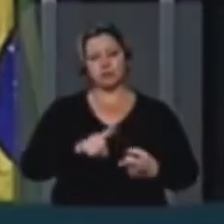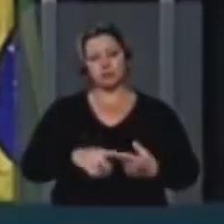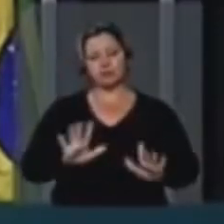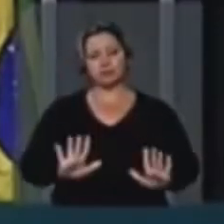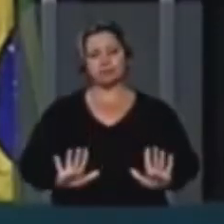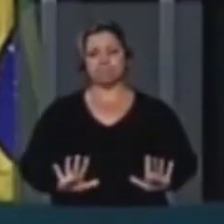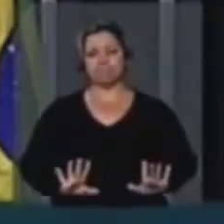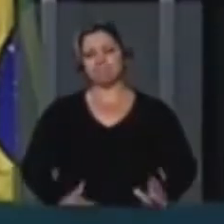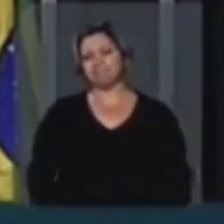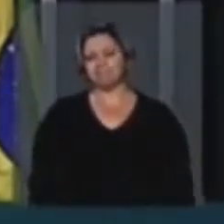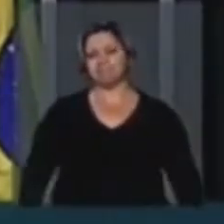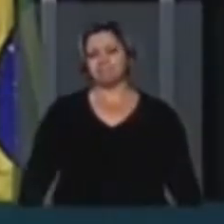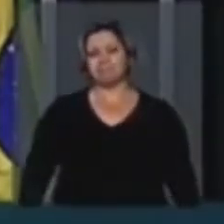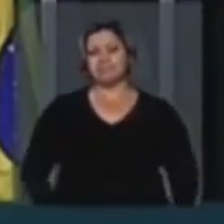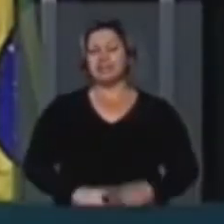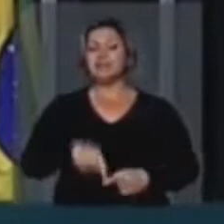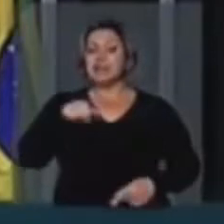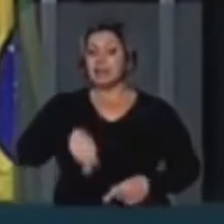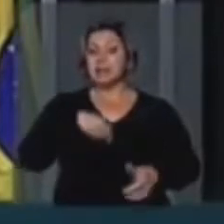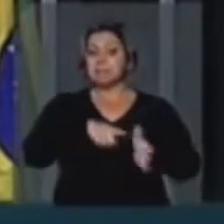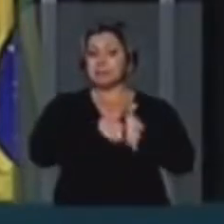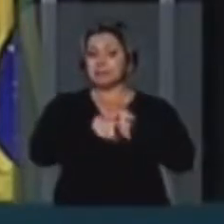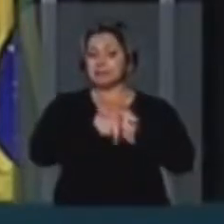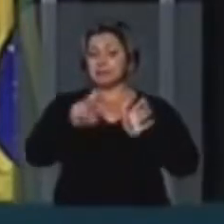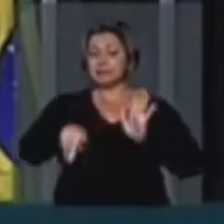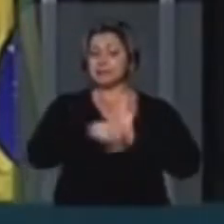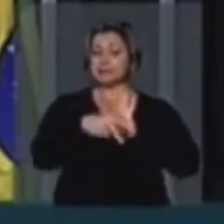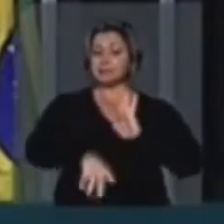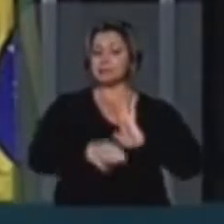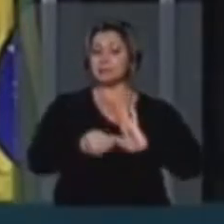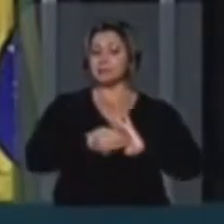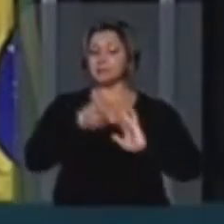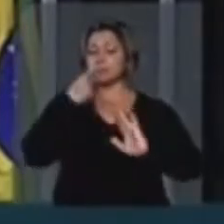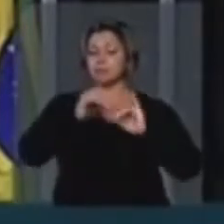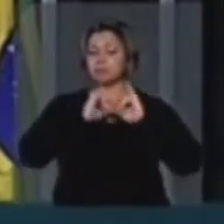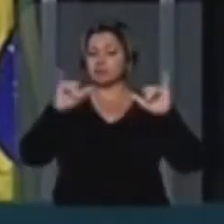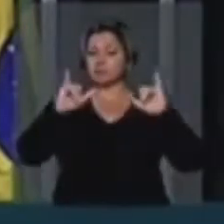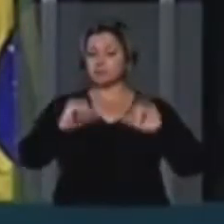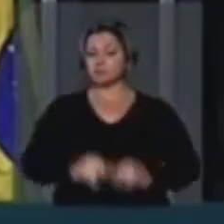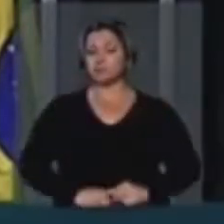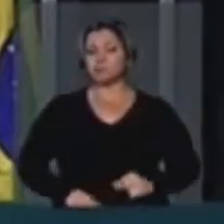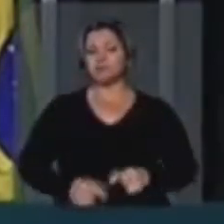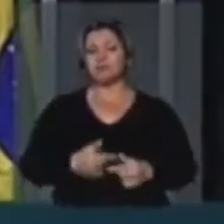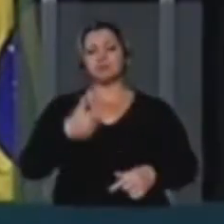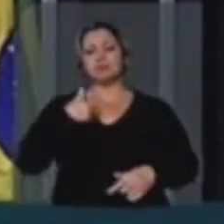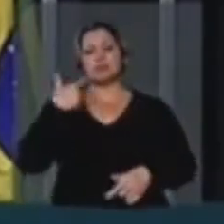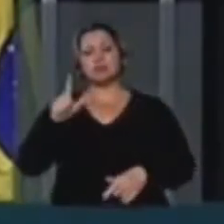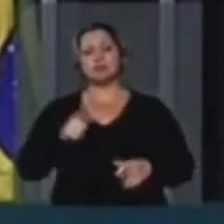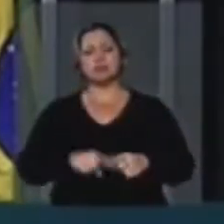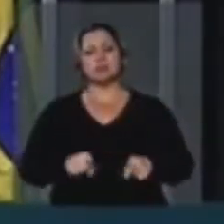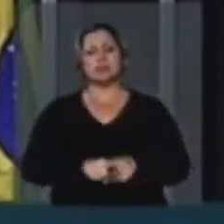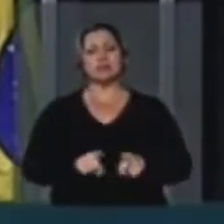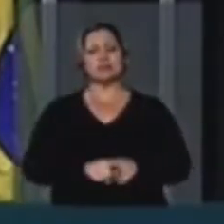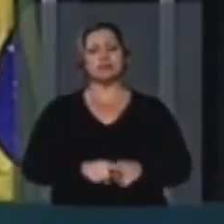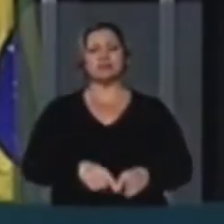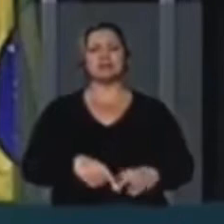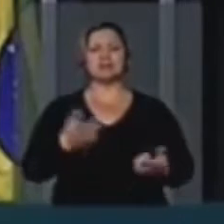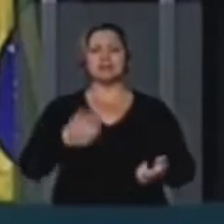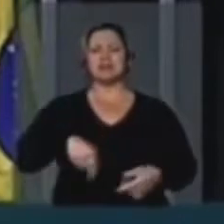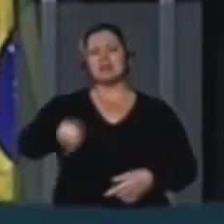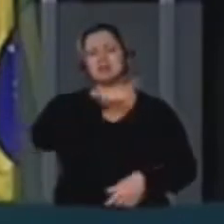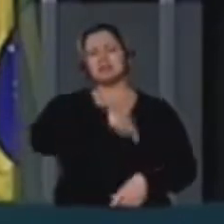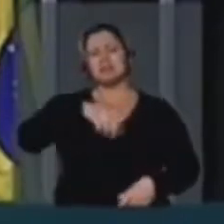falar mais nada, foi a Câmara que fez a pesquisa Pro outro lado, eu quero falar agora da hipocrisia